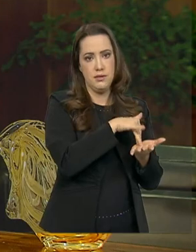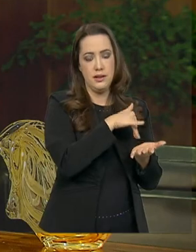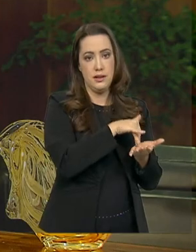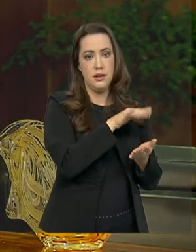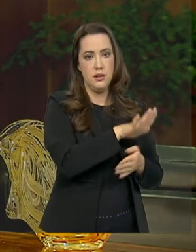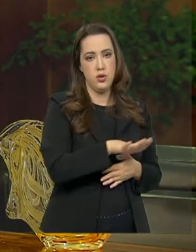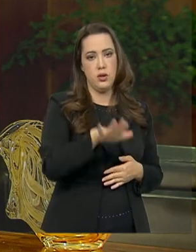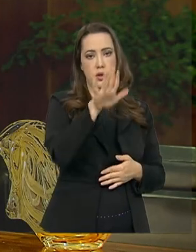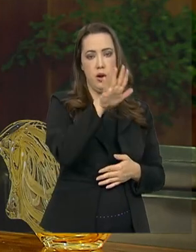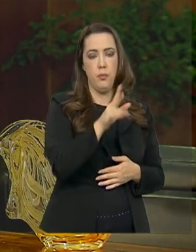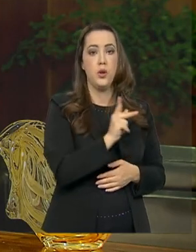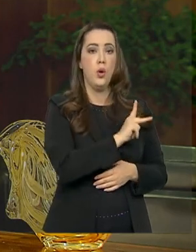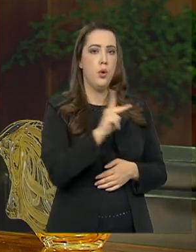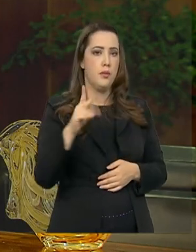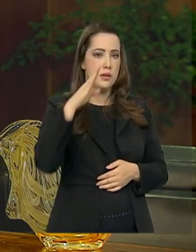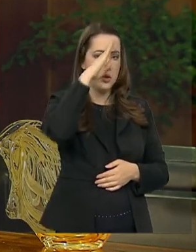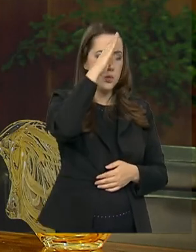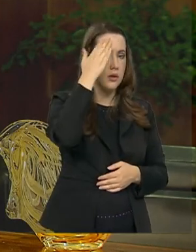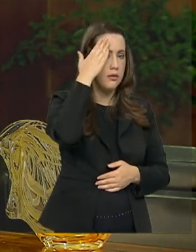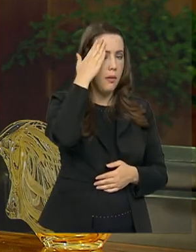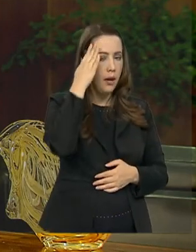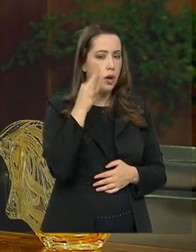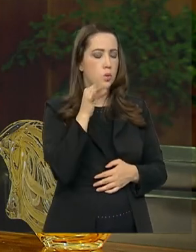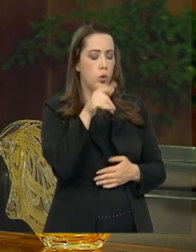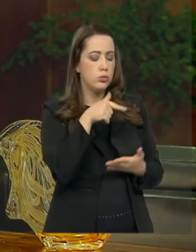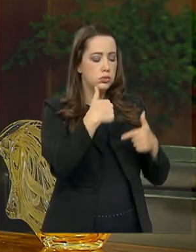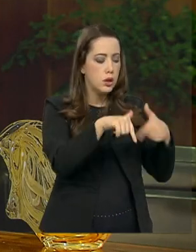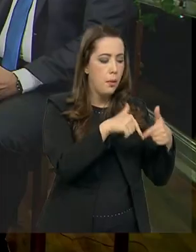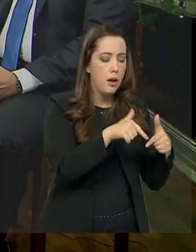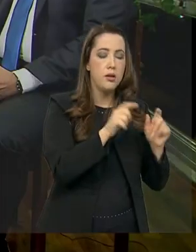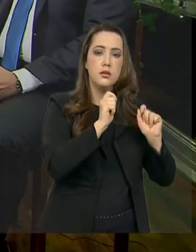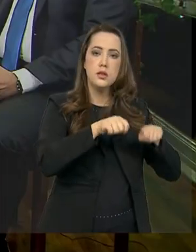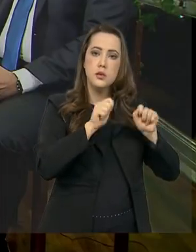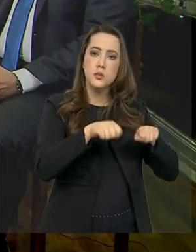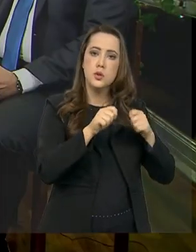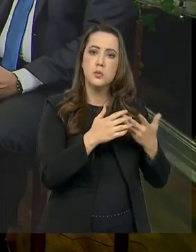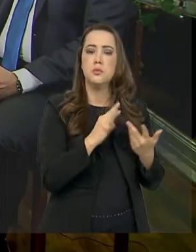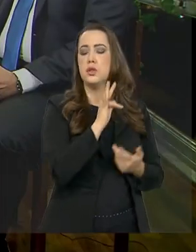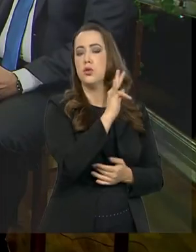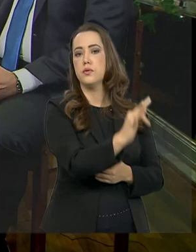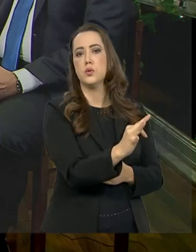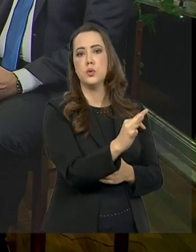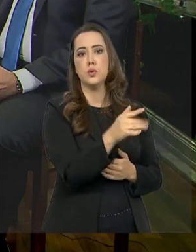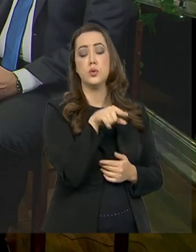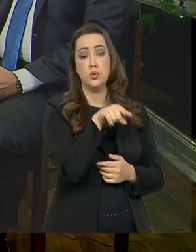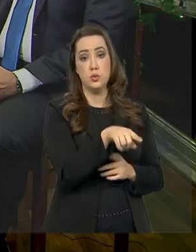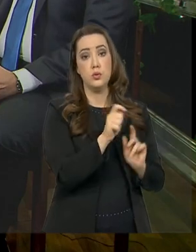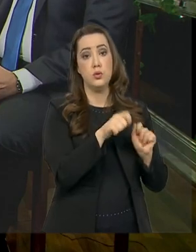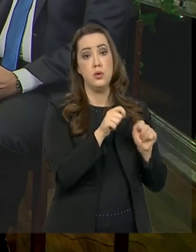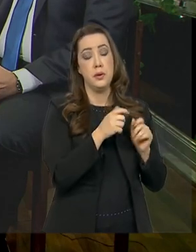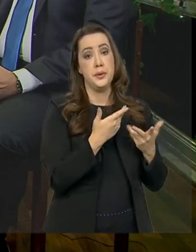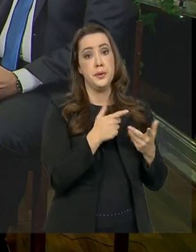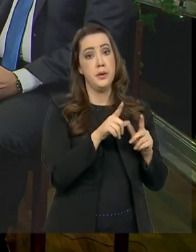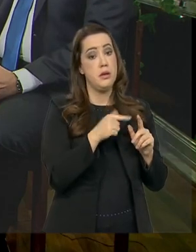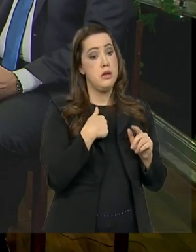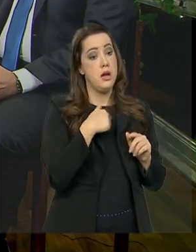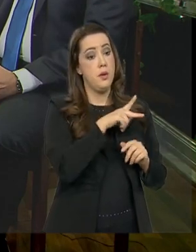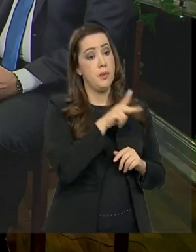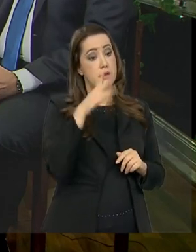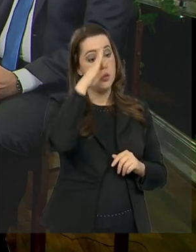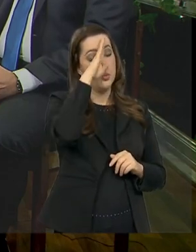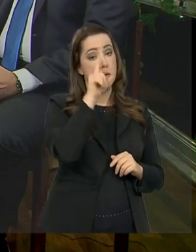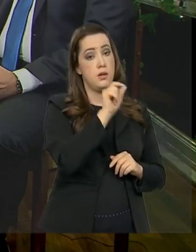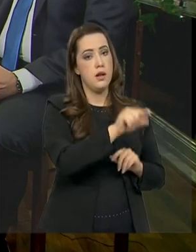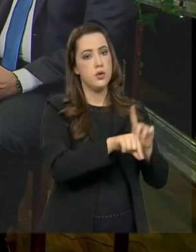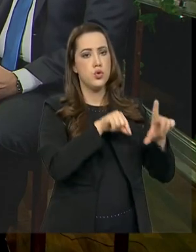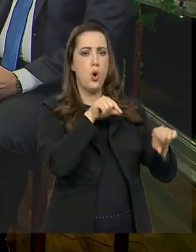O presidente toma conhecimento do ato e das possibilidades que ele pode entender em termos de poder decisório e adota